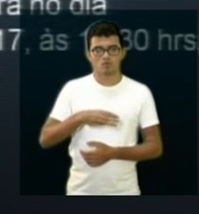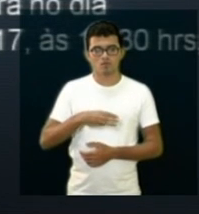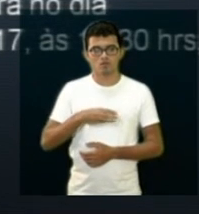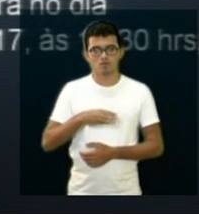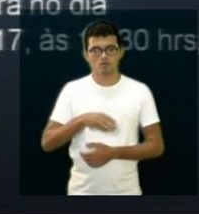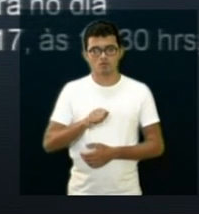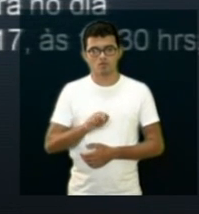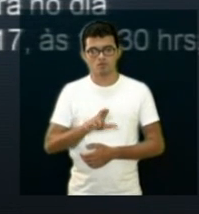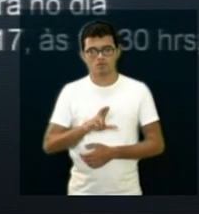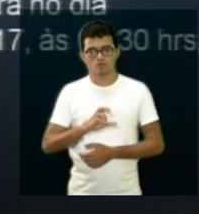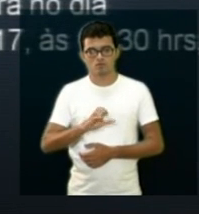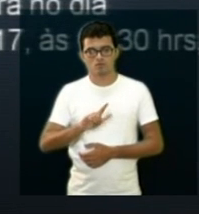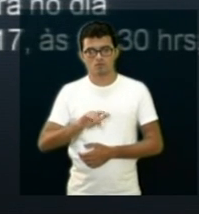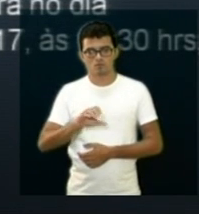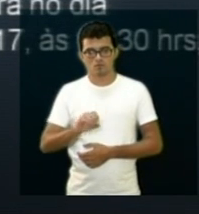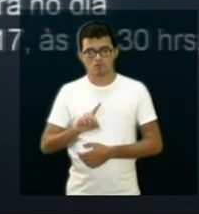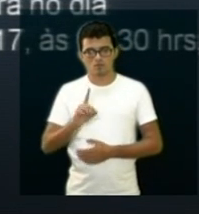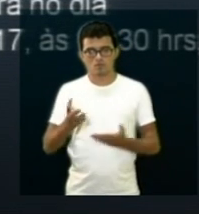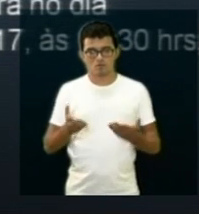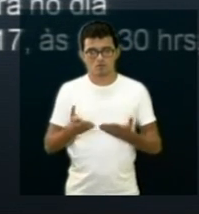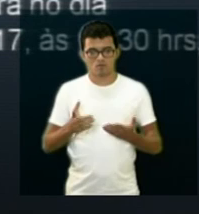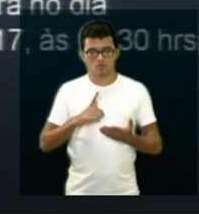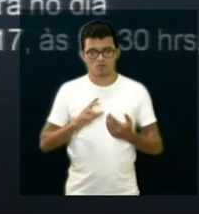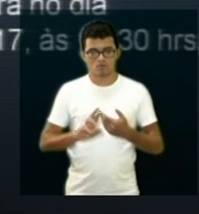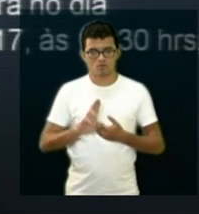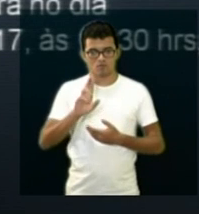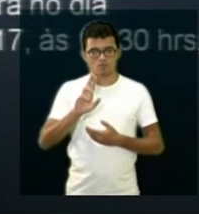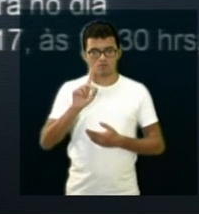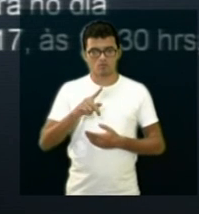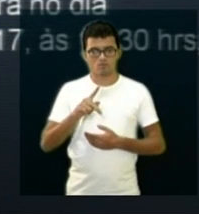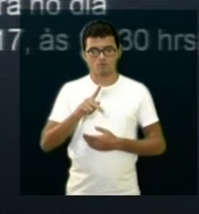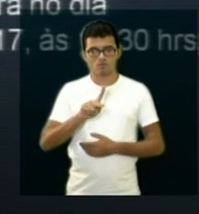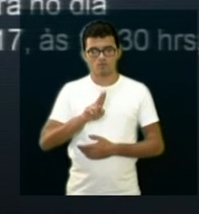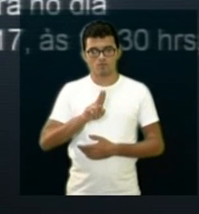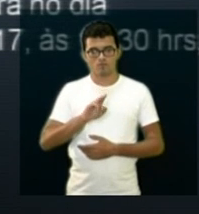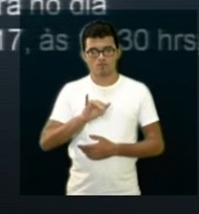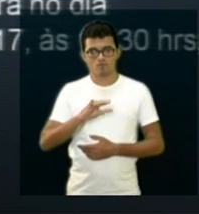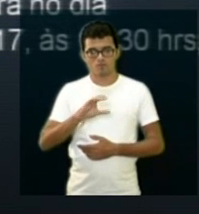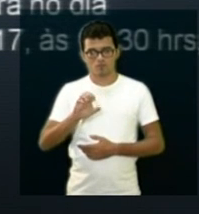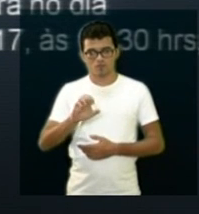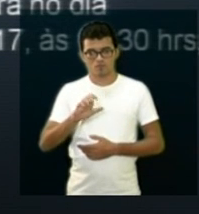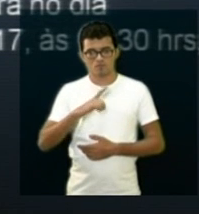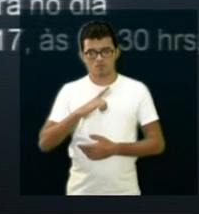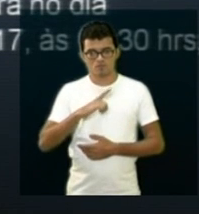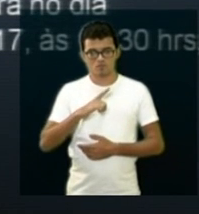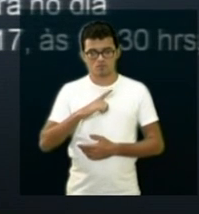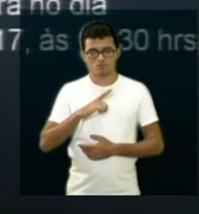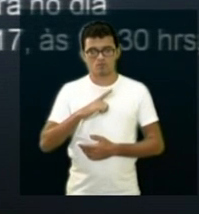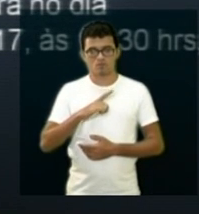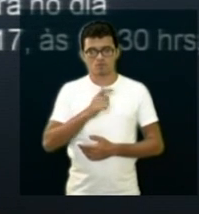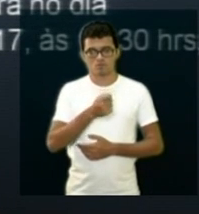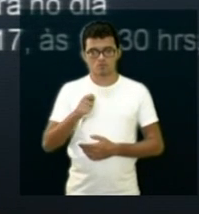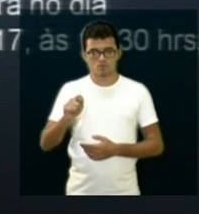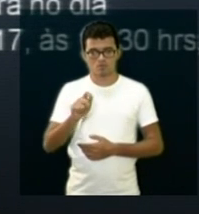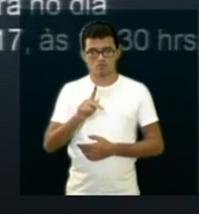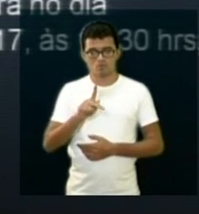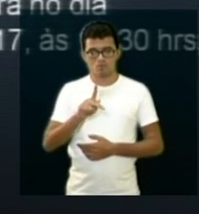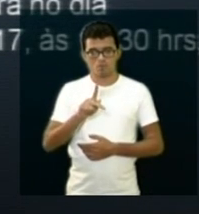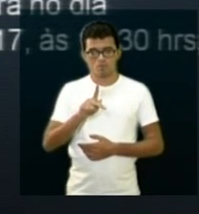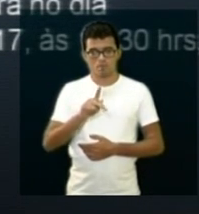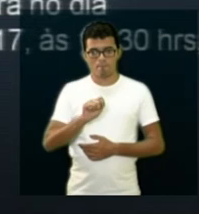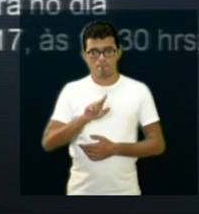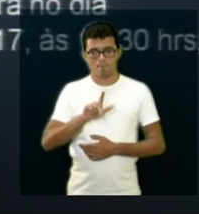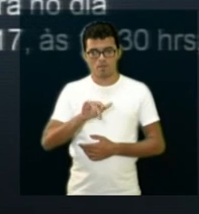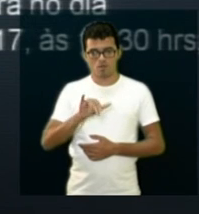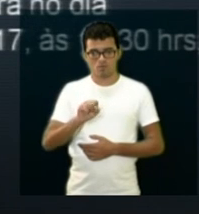Barbieri, foi eleito vice-presidente da Associação Paulista dos Municípios, no mandato que vai agora de